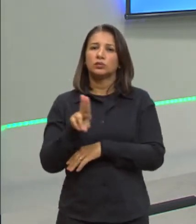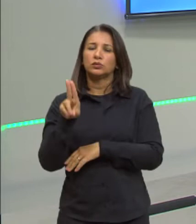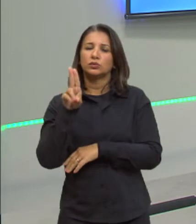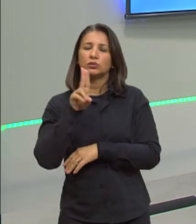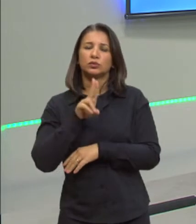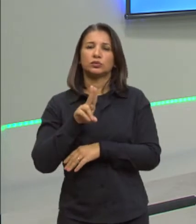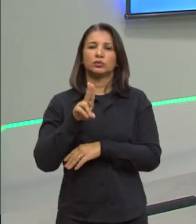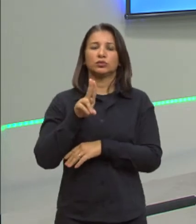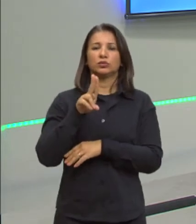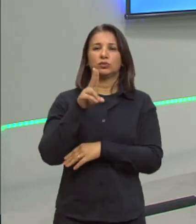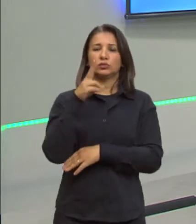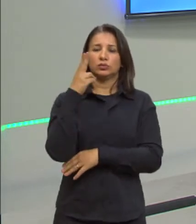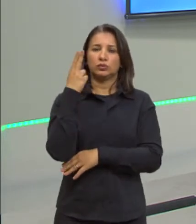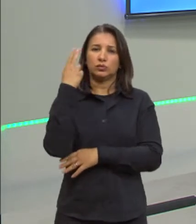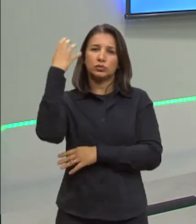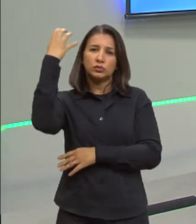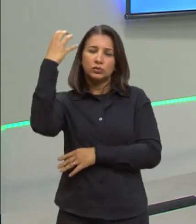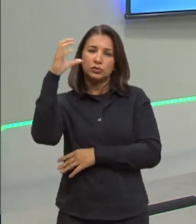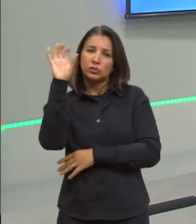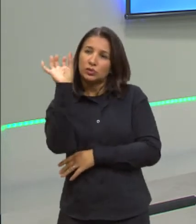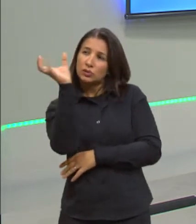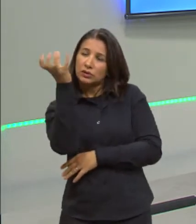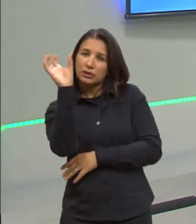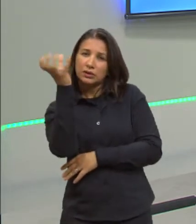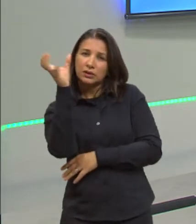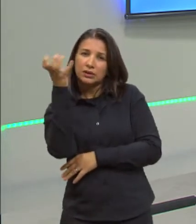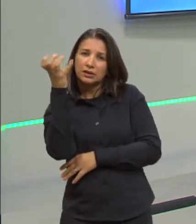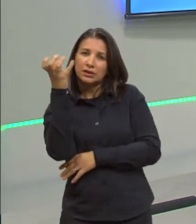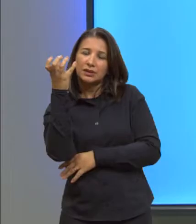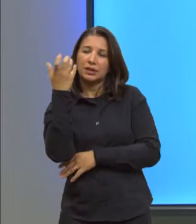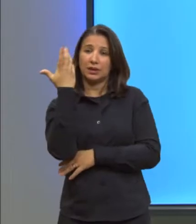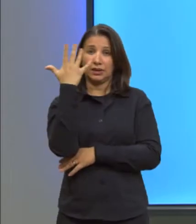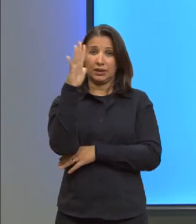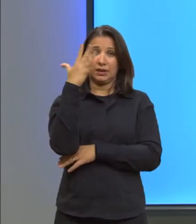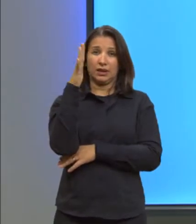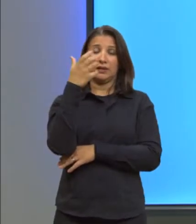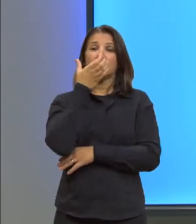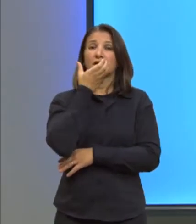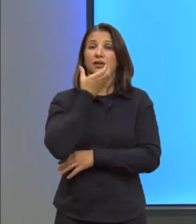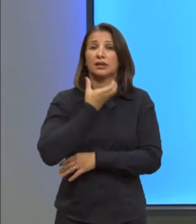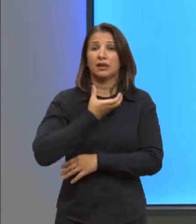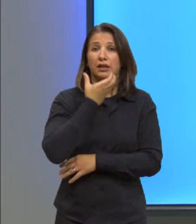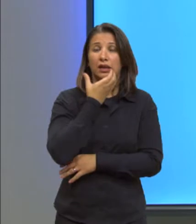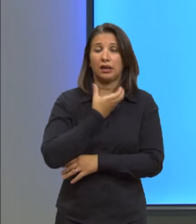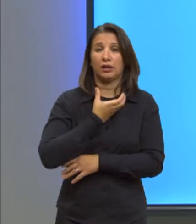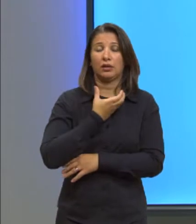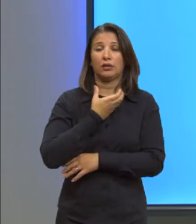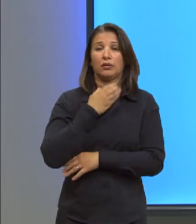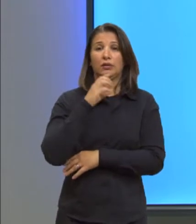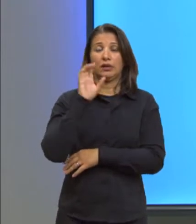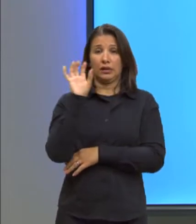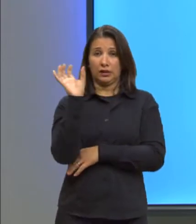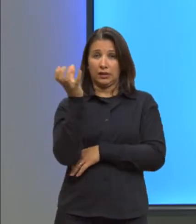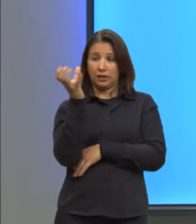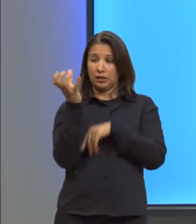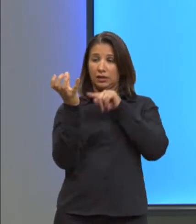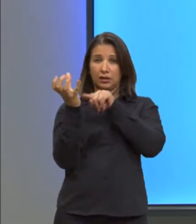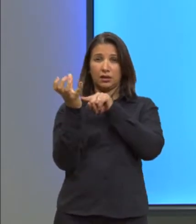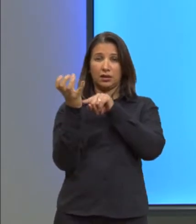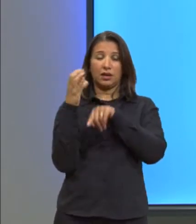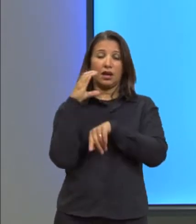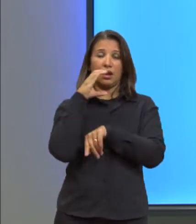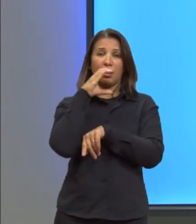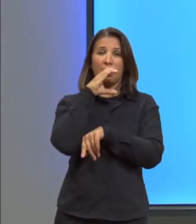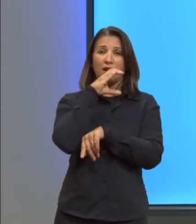lâmpadas de árvores de Natal. Essas lâmpadas, elas acabam sendo aquecidas quando